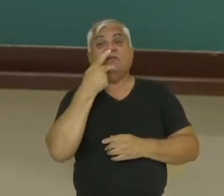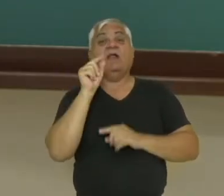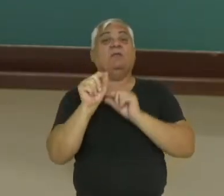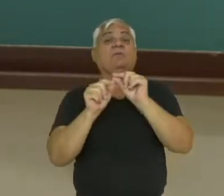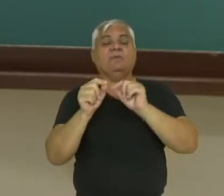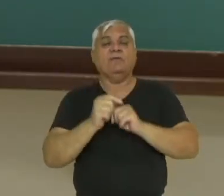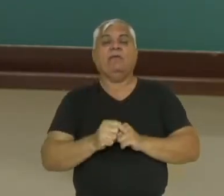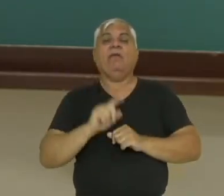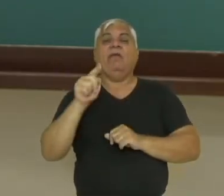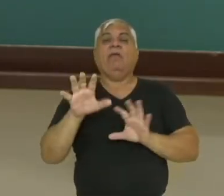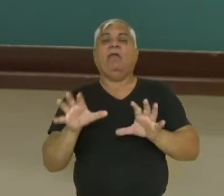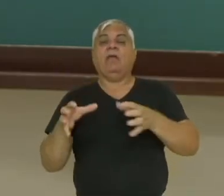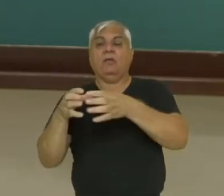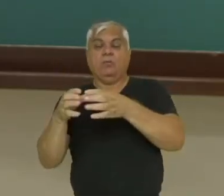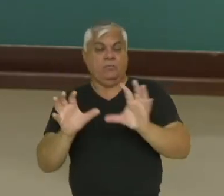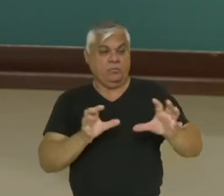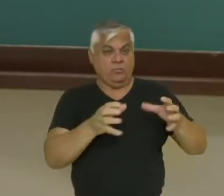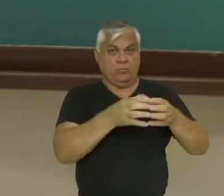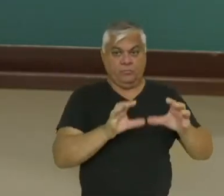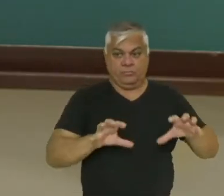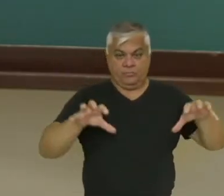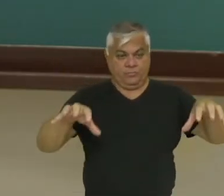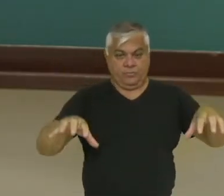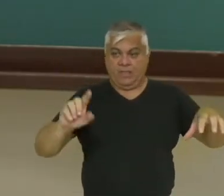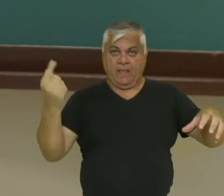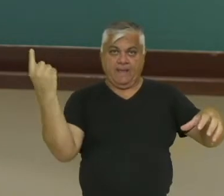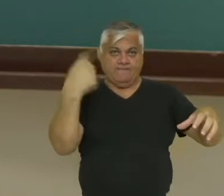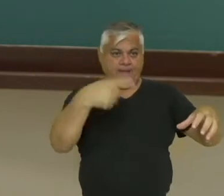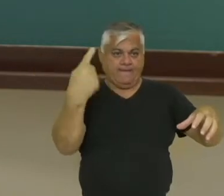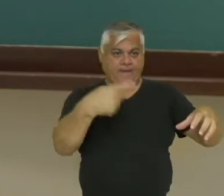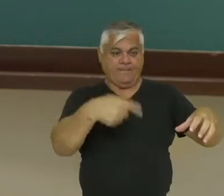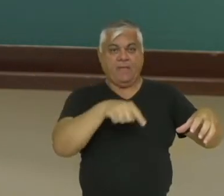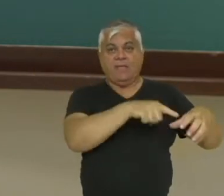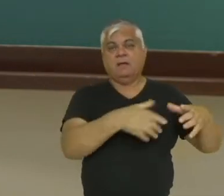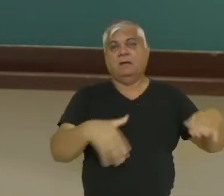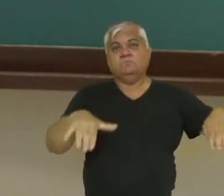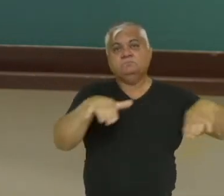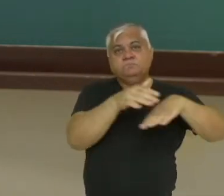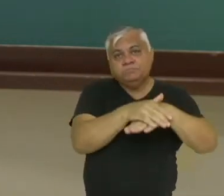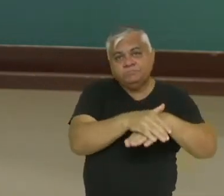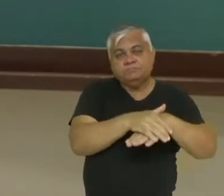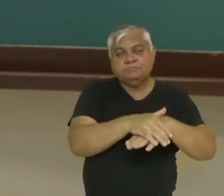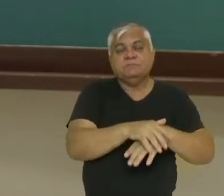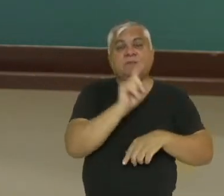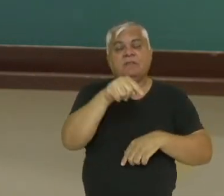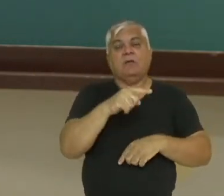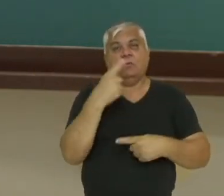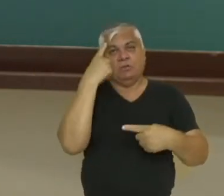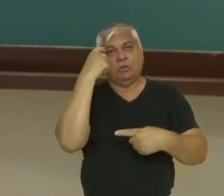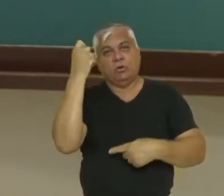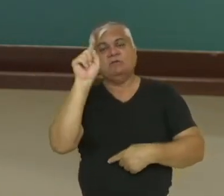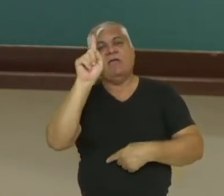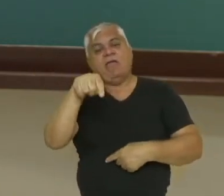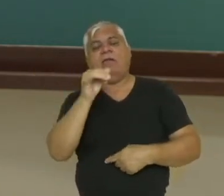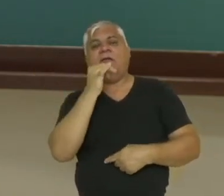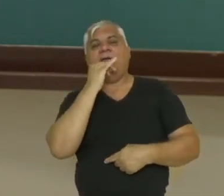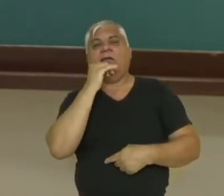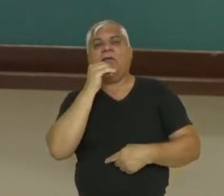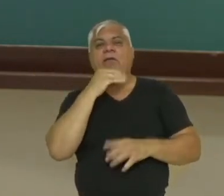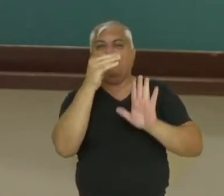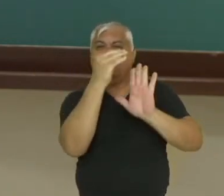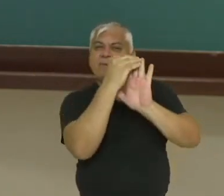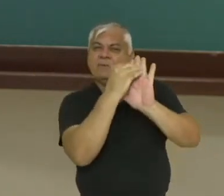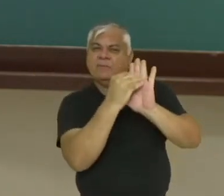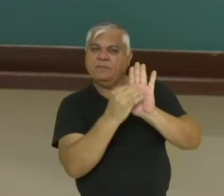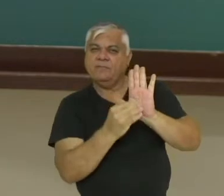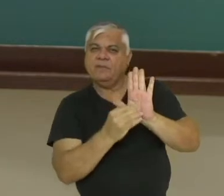dominação de classe. Então, uma classe dominando a outra. Assim, a ideologia é um conjunto de ideias que vai organizar a vida